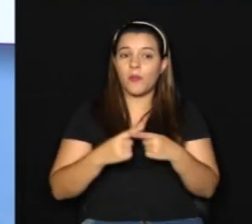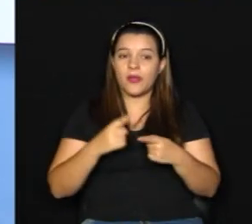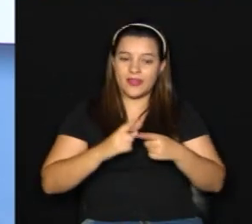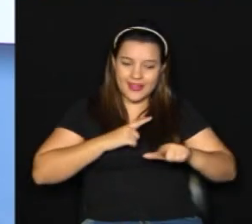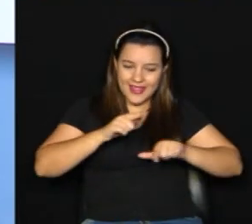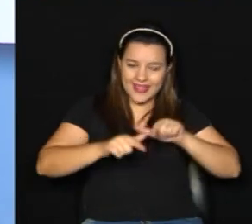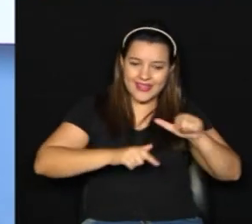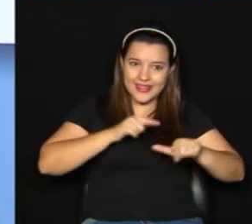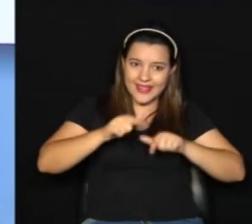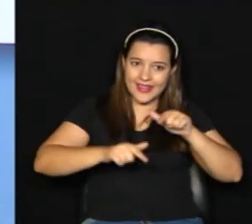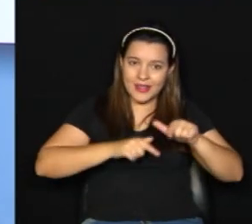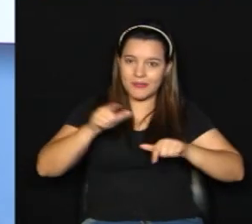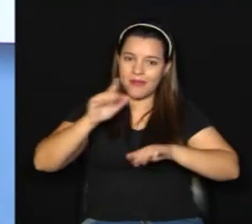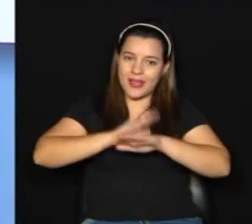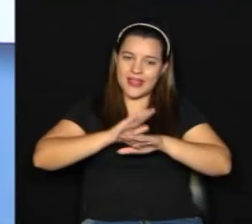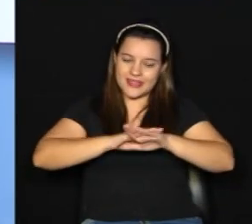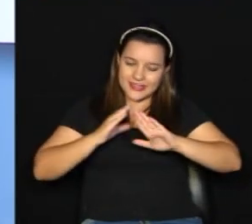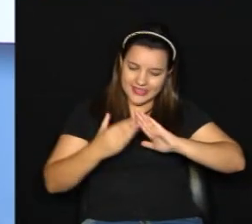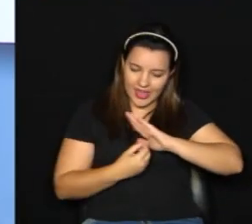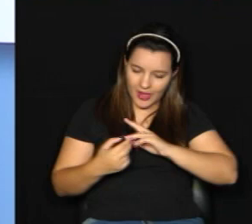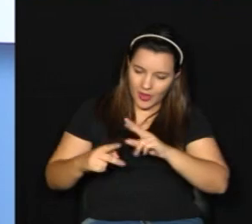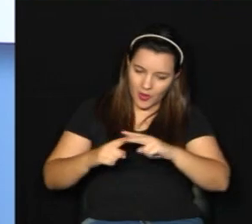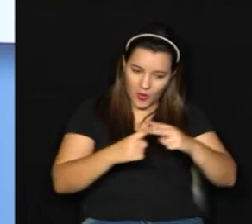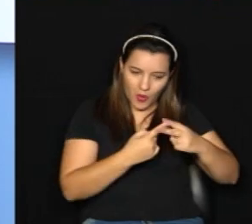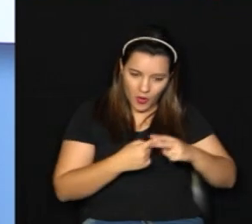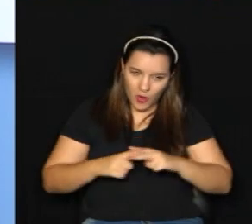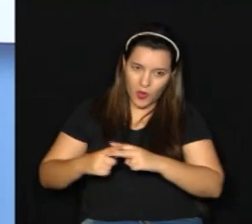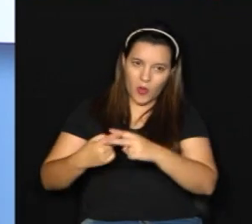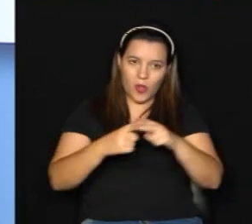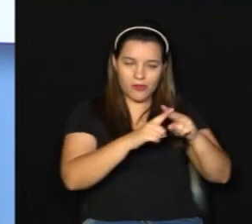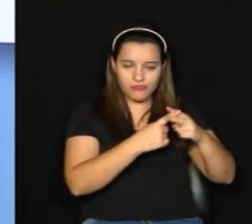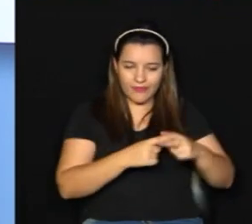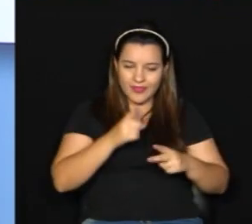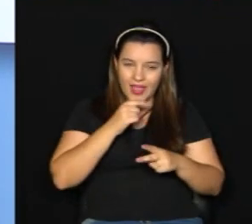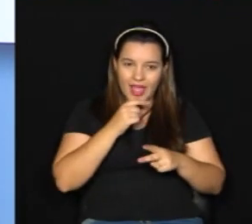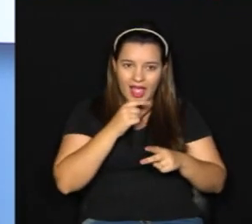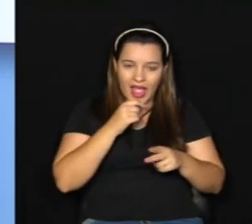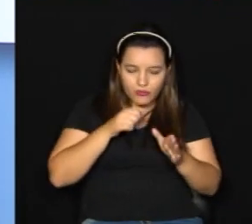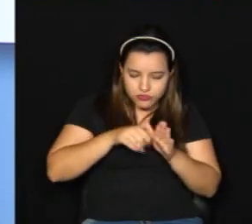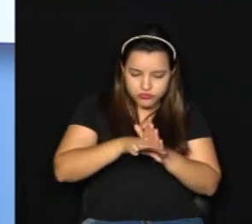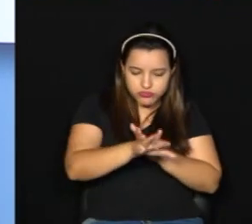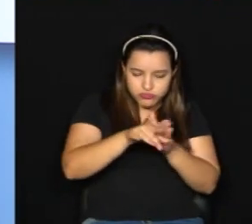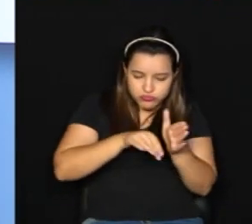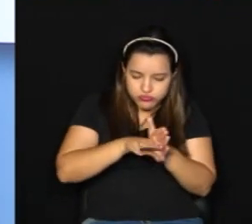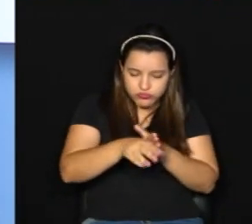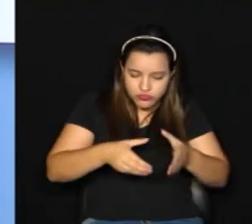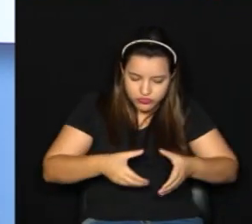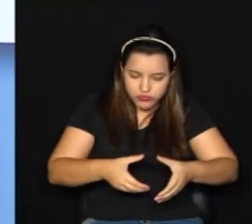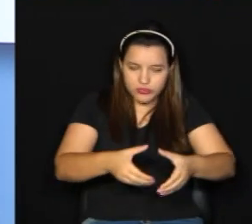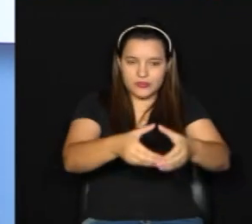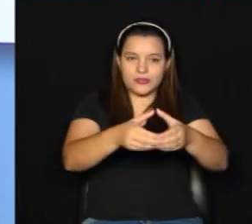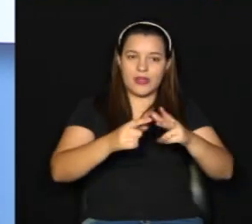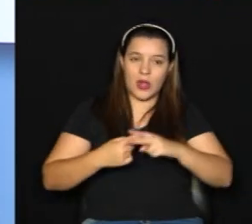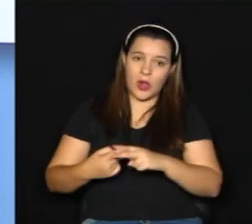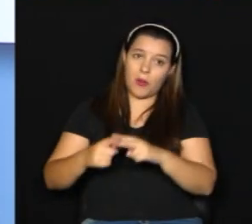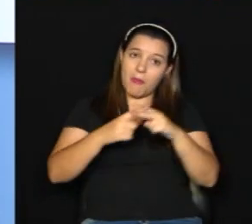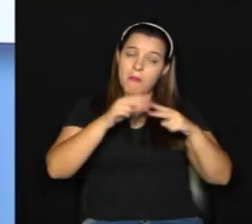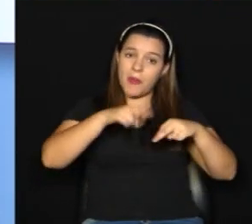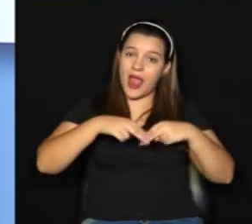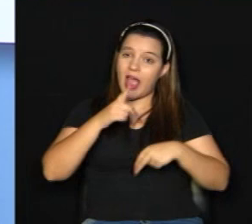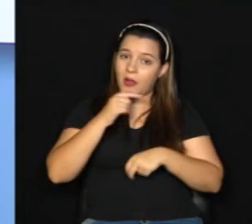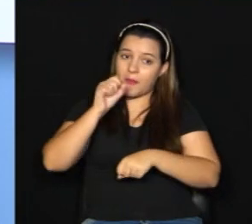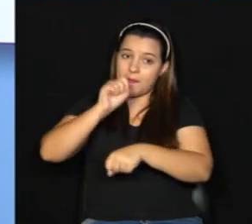trabalho realizado pela Sanasa para melhoria de oferta e distribuição de água ali na cidade. Vai